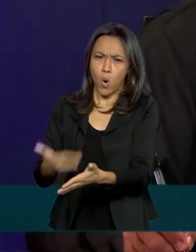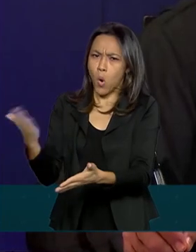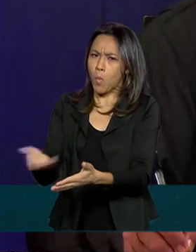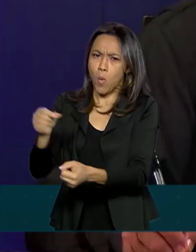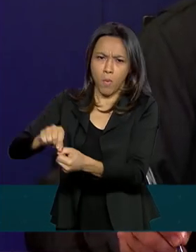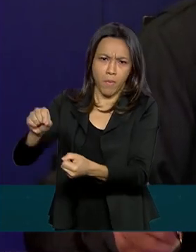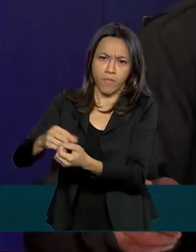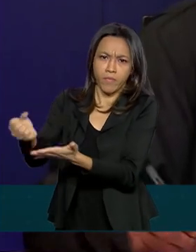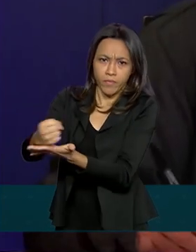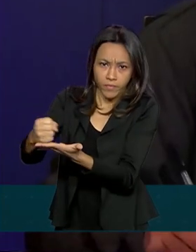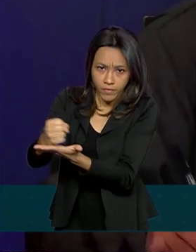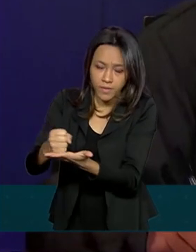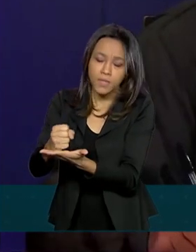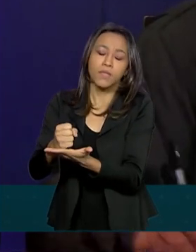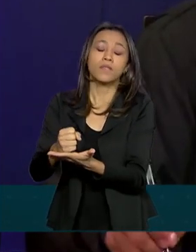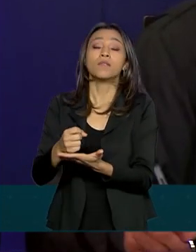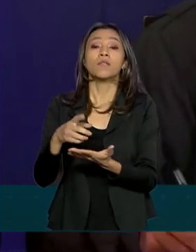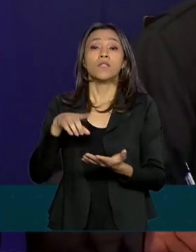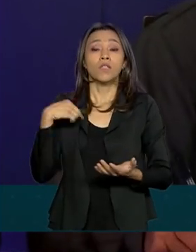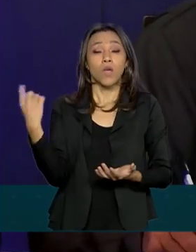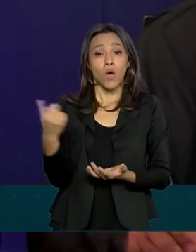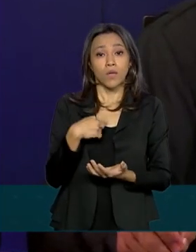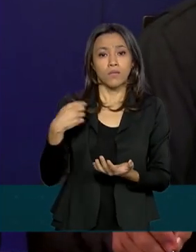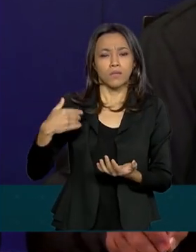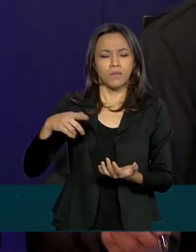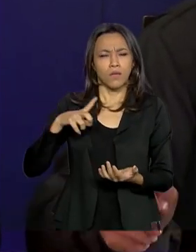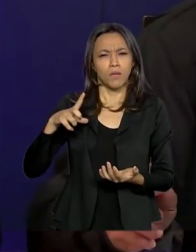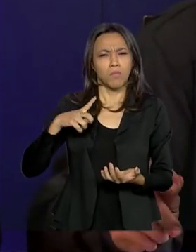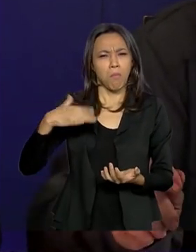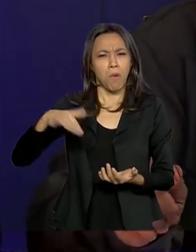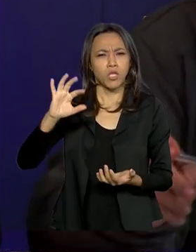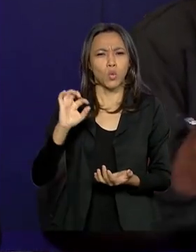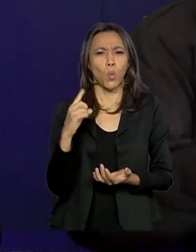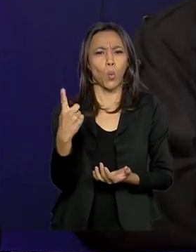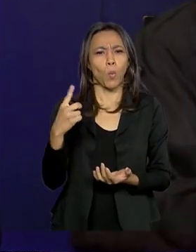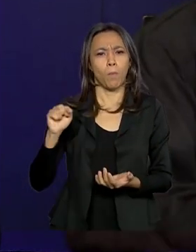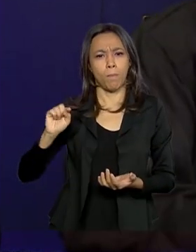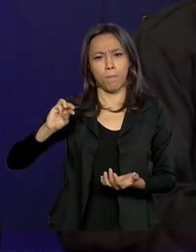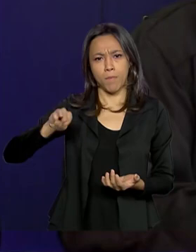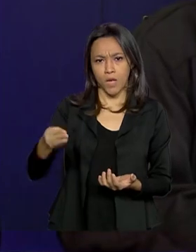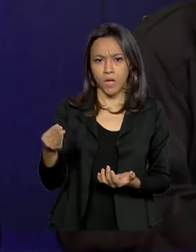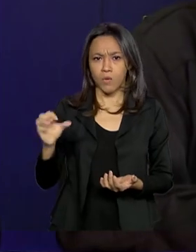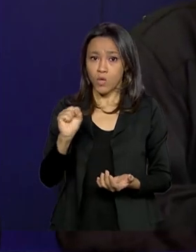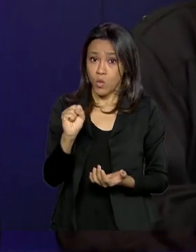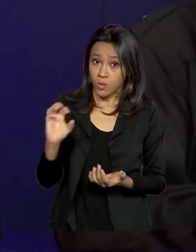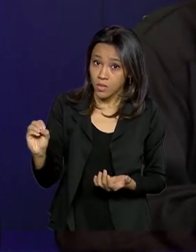necessário, nós estamos com a capacidade de mais de 1 milhão e 800, não distribuídos ainda.